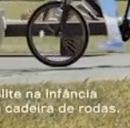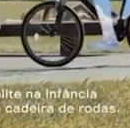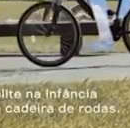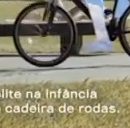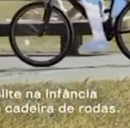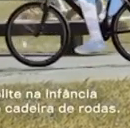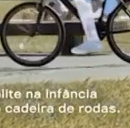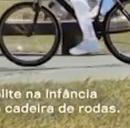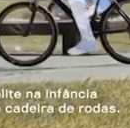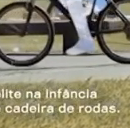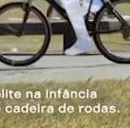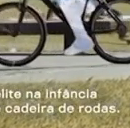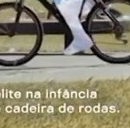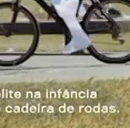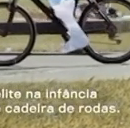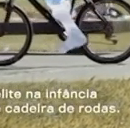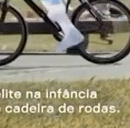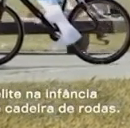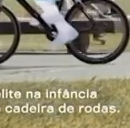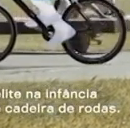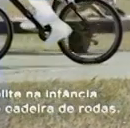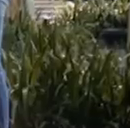poderiam ter uma vida diferente.